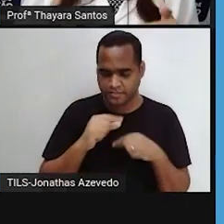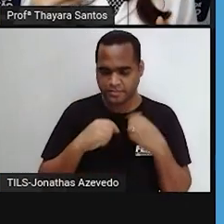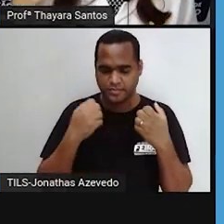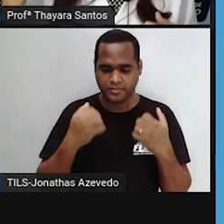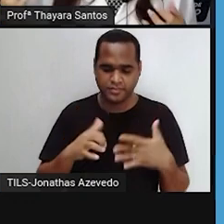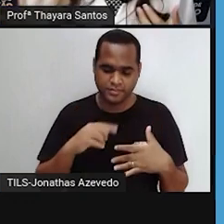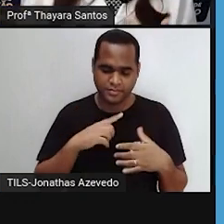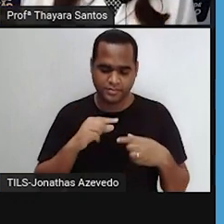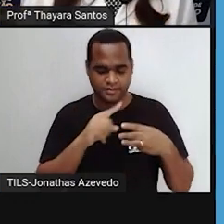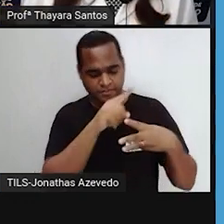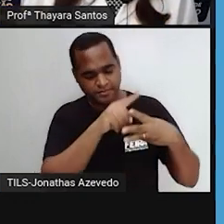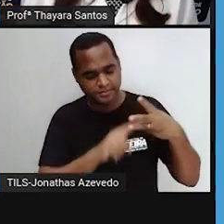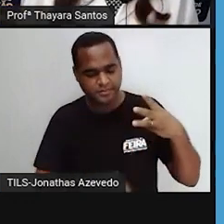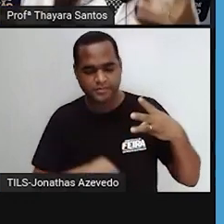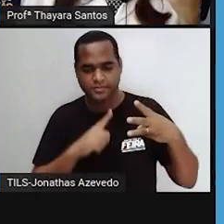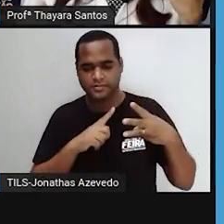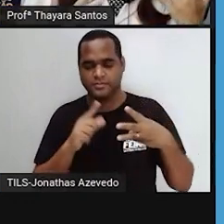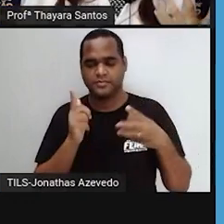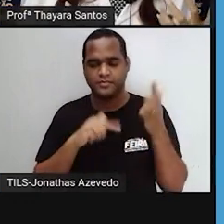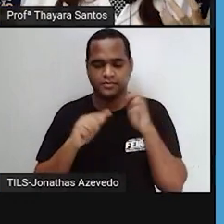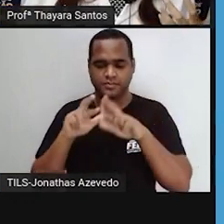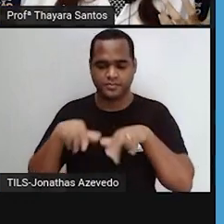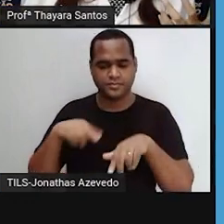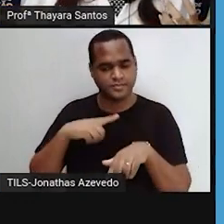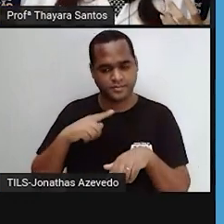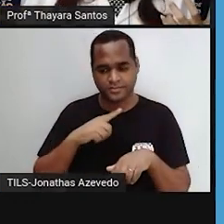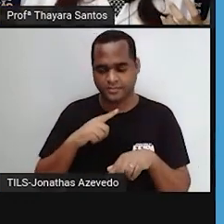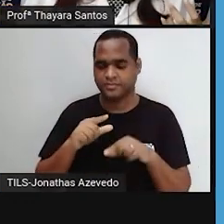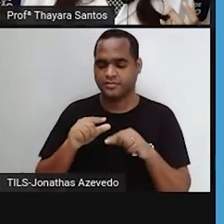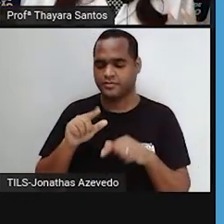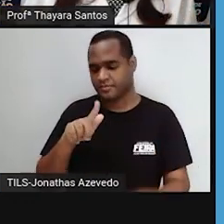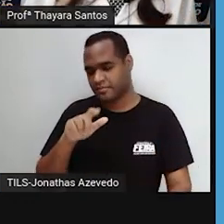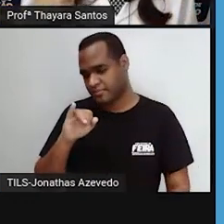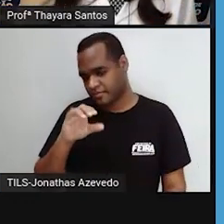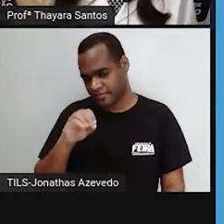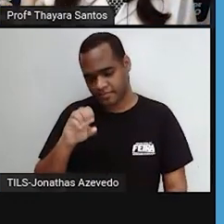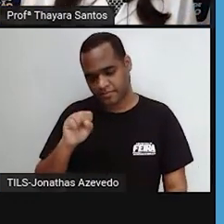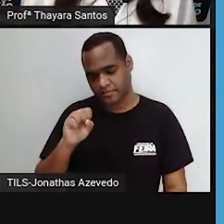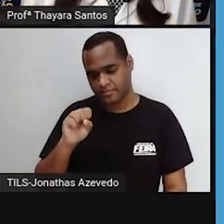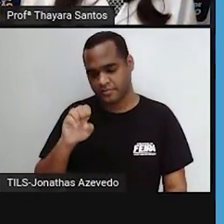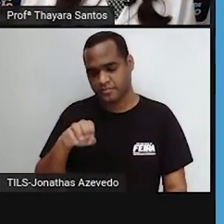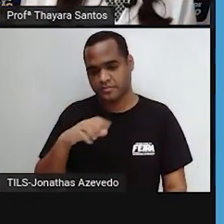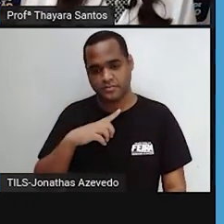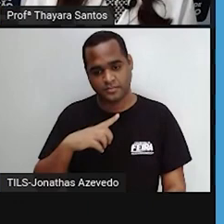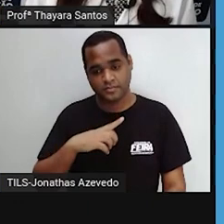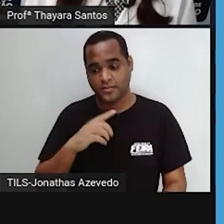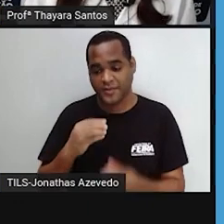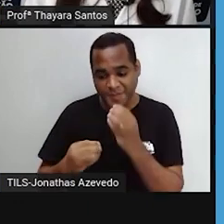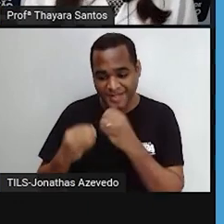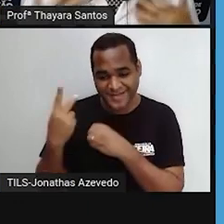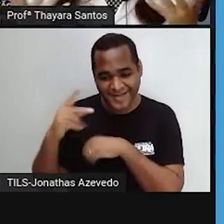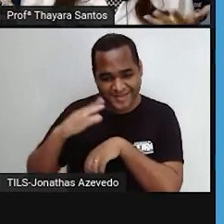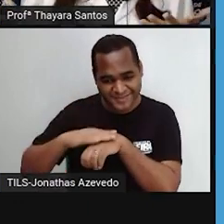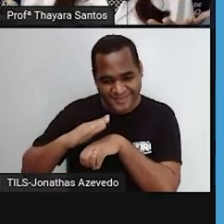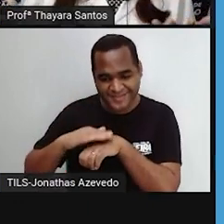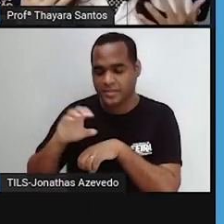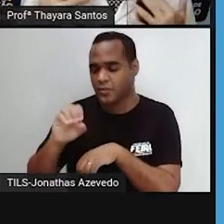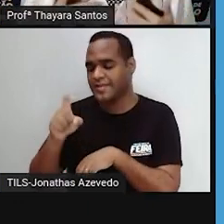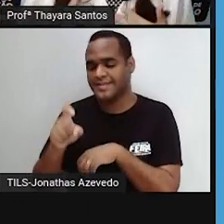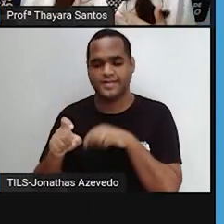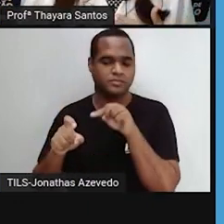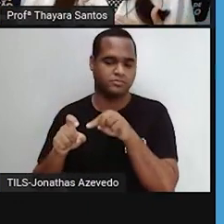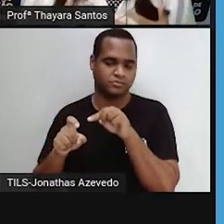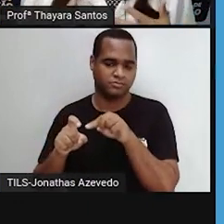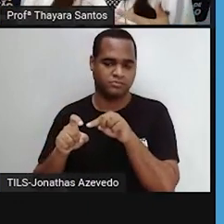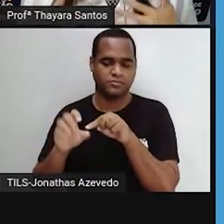e consegue produzir a glicose, que é o alimento dela, e também o oxigênio. O oxigênio